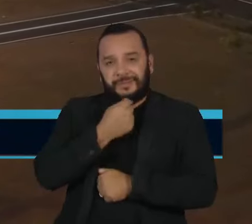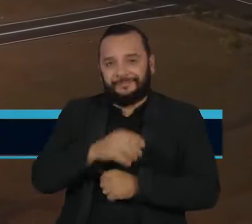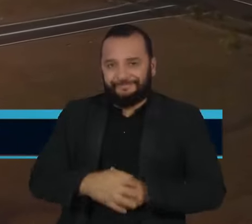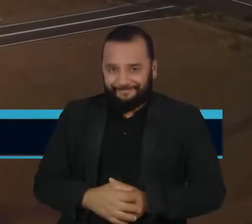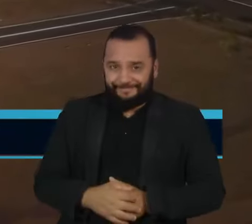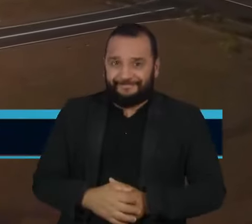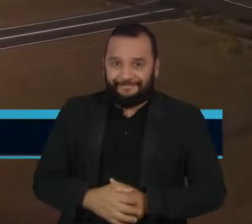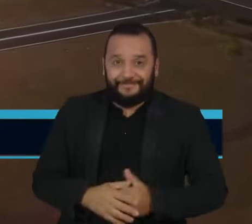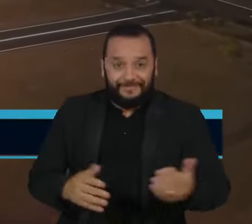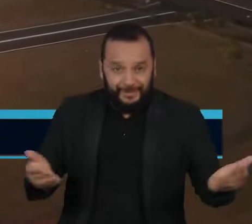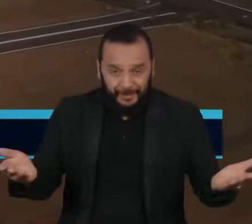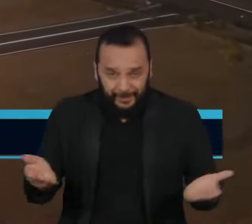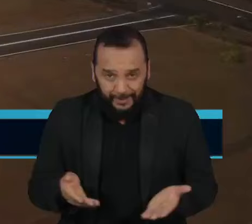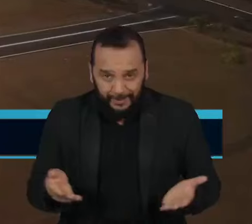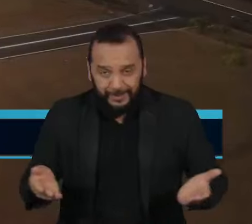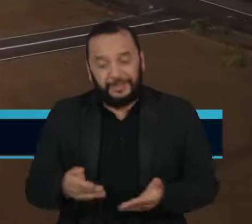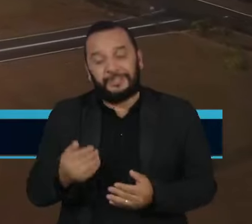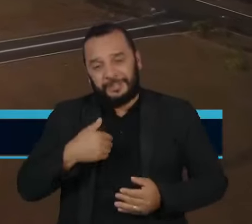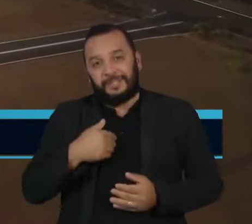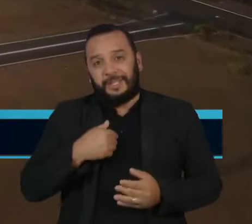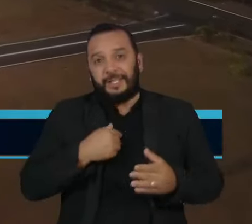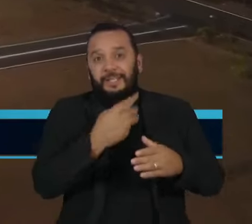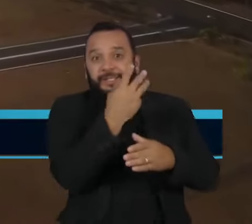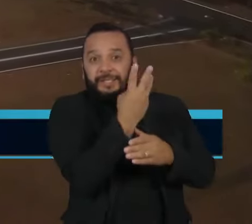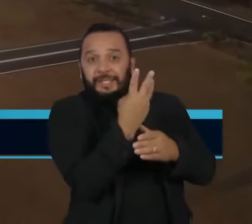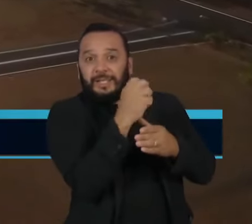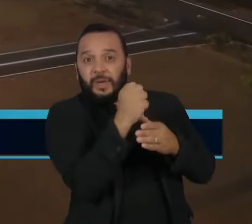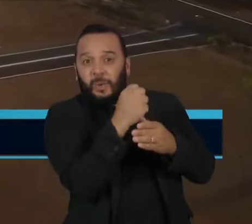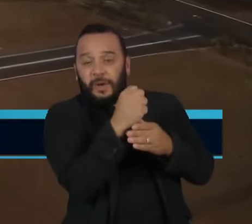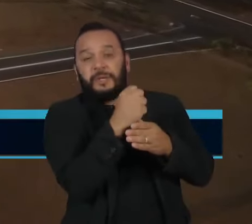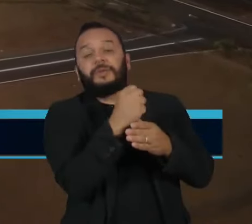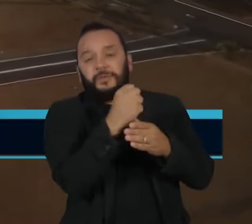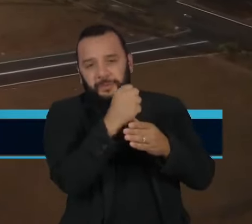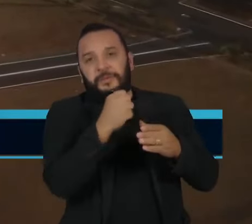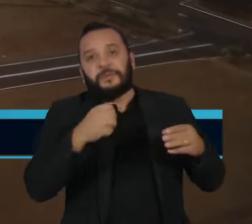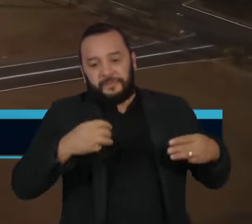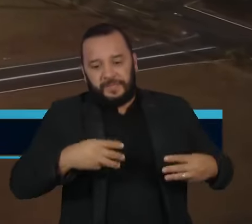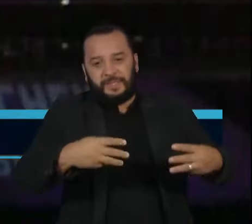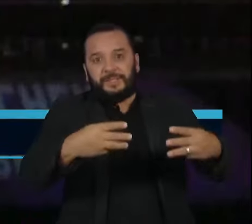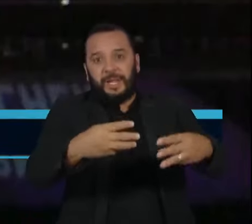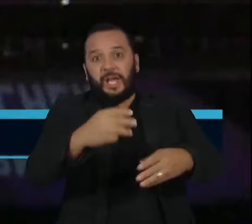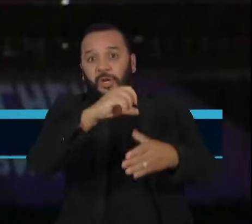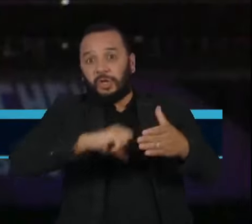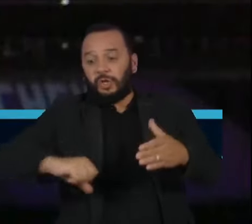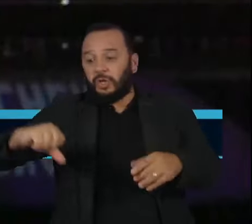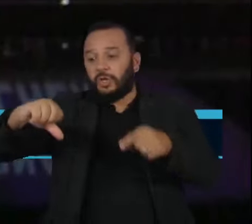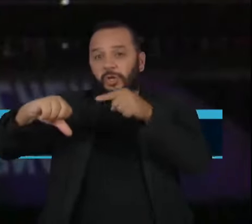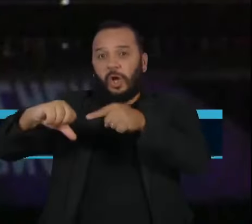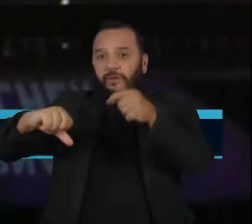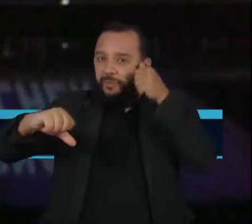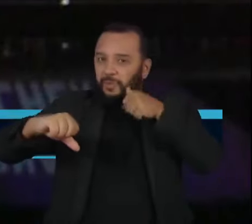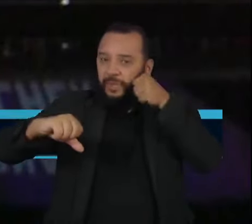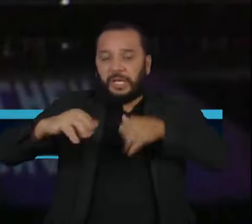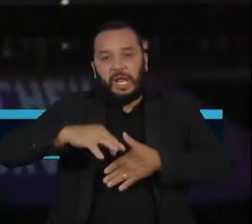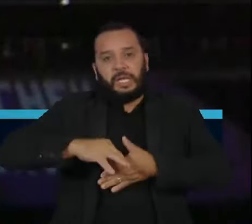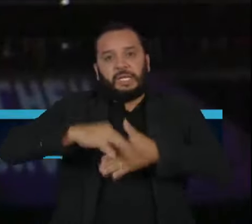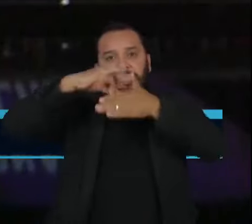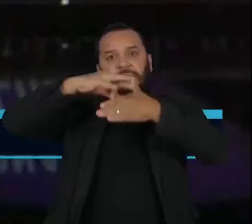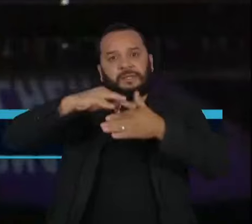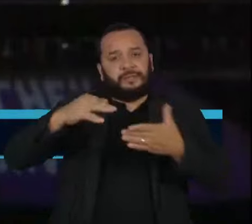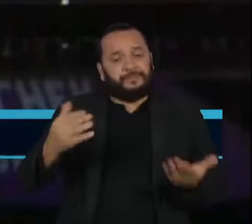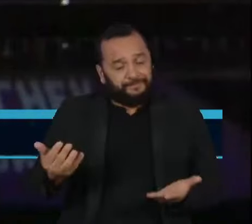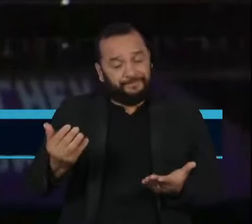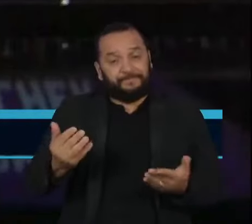Atualmente, apenas nove dos 38 ministérios são comandados por elas. Não é só nos ministérios que